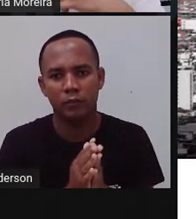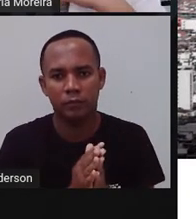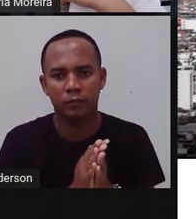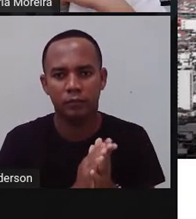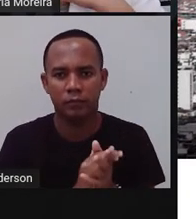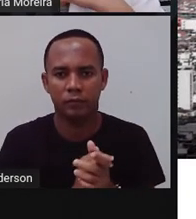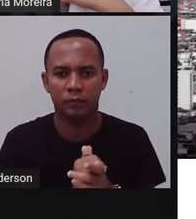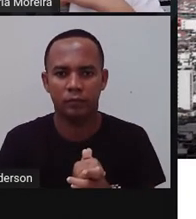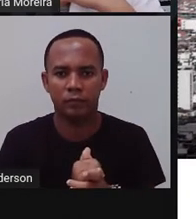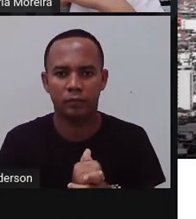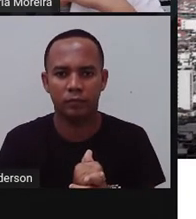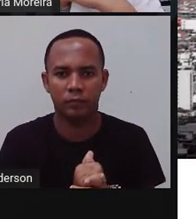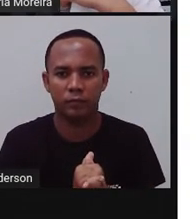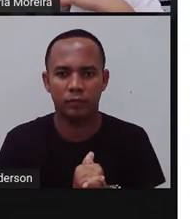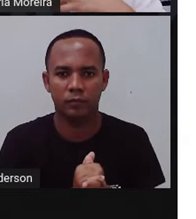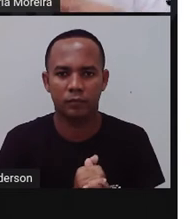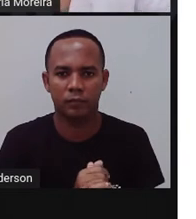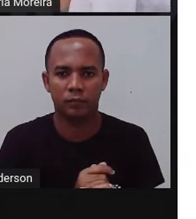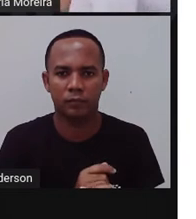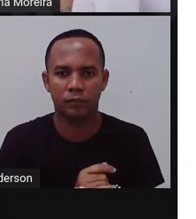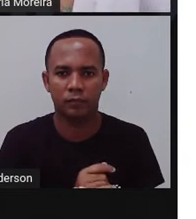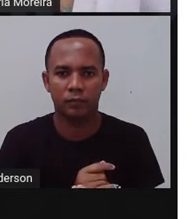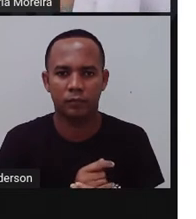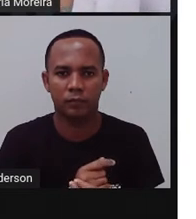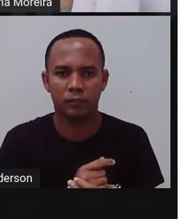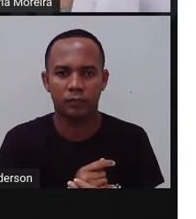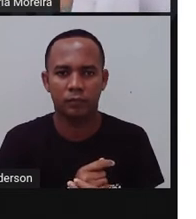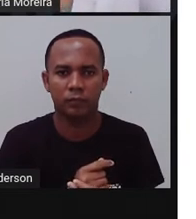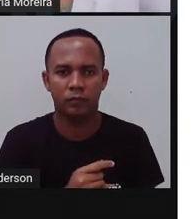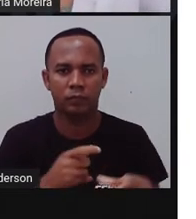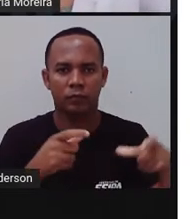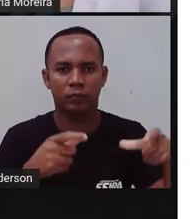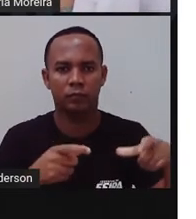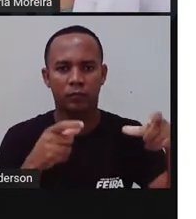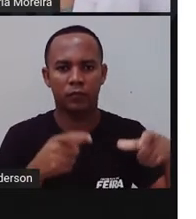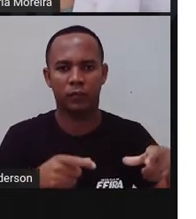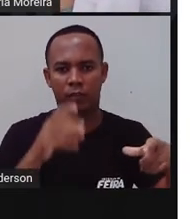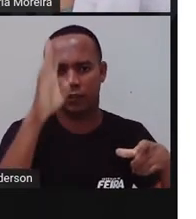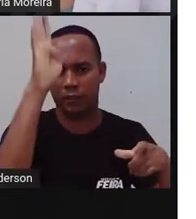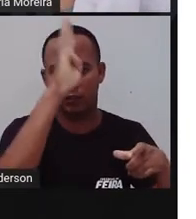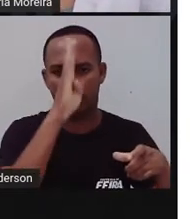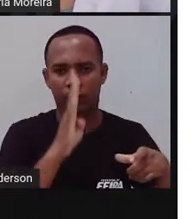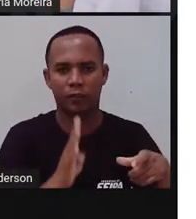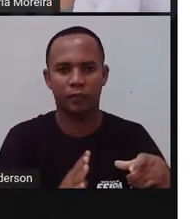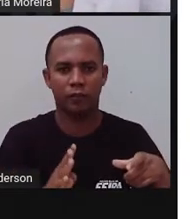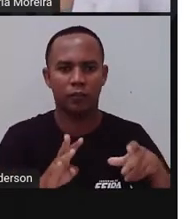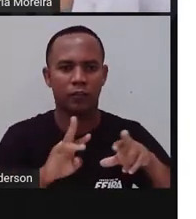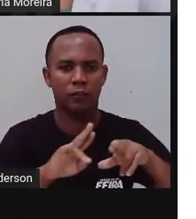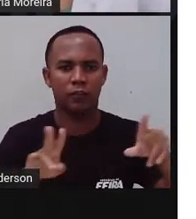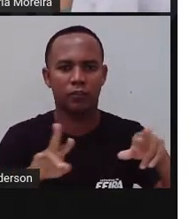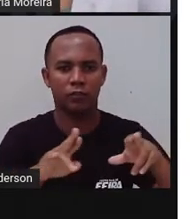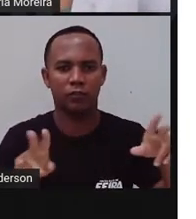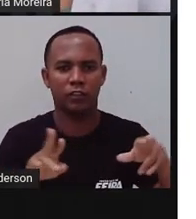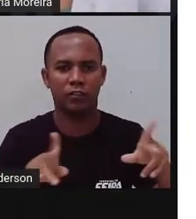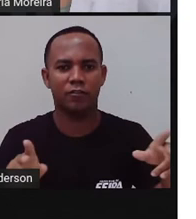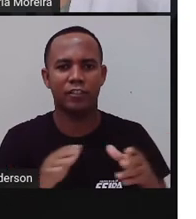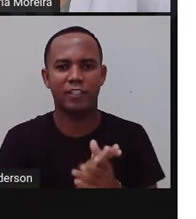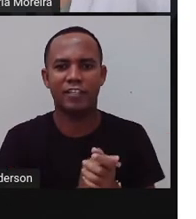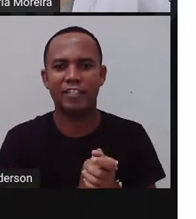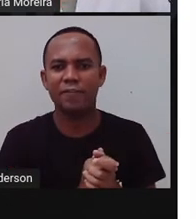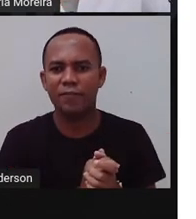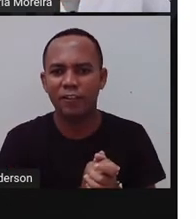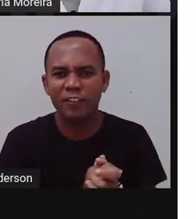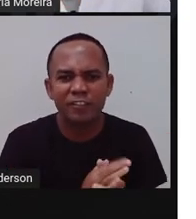visibilidade. Vamos aqui. O espaço público assume muitas formas espaciais.